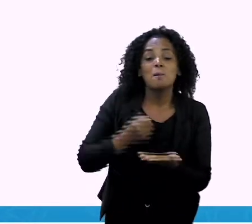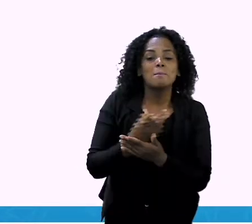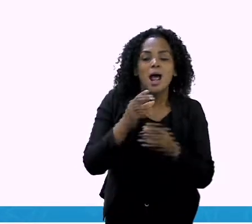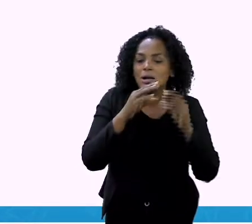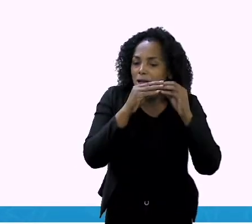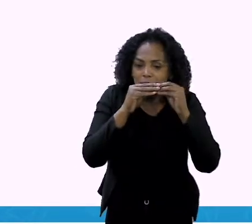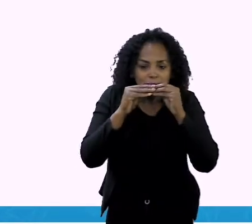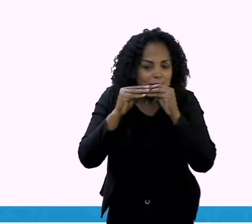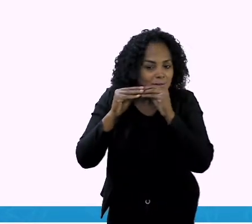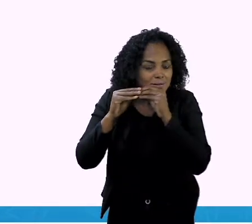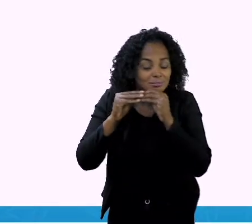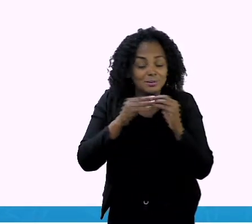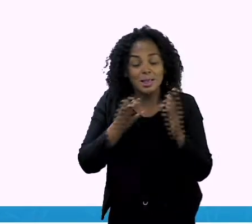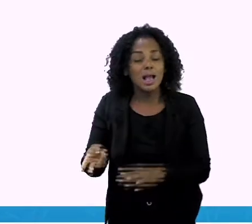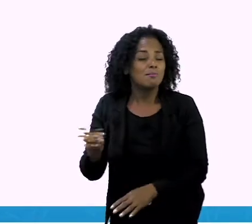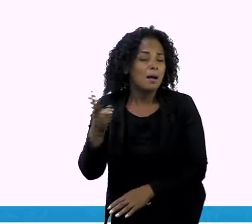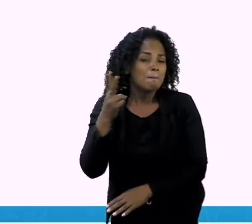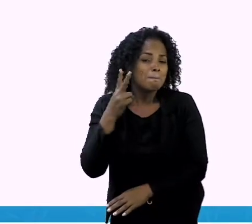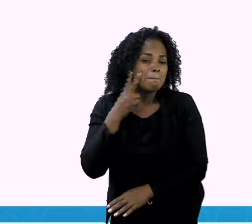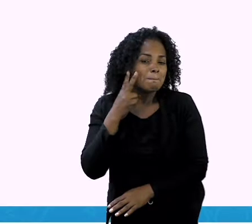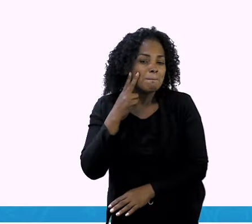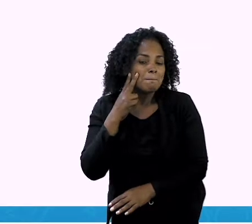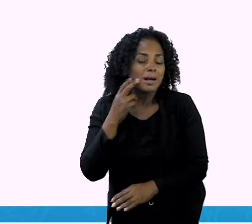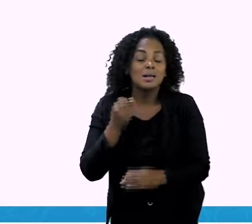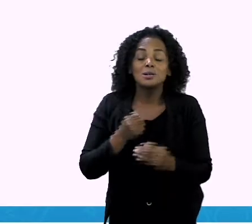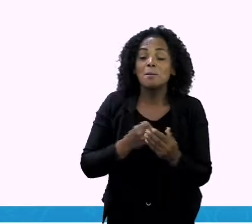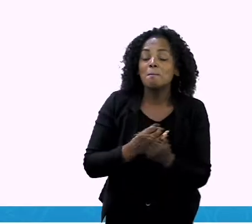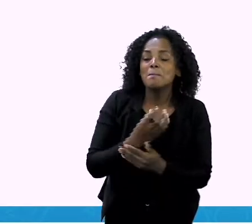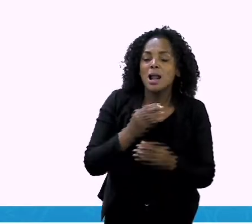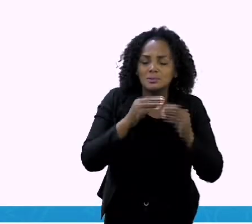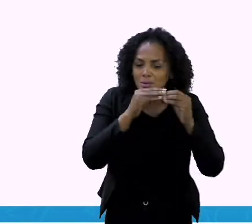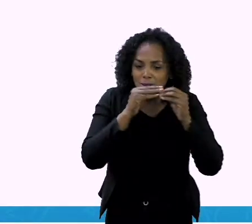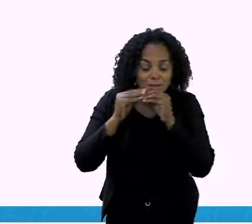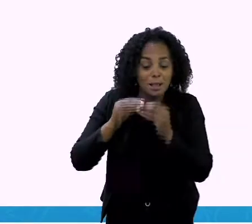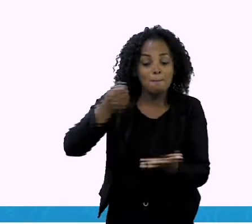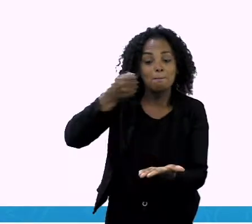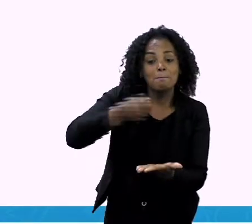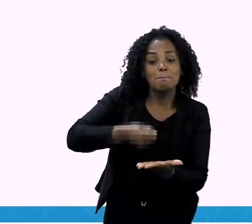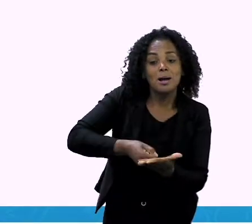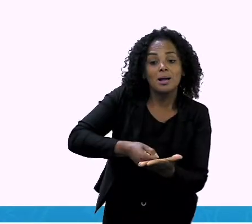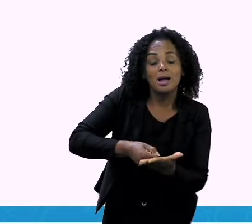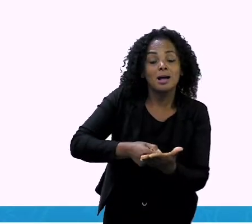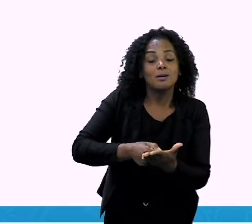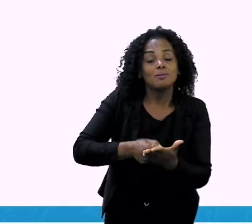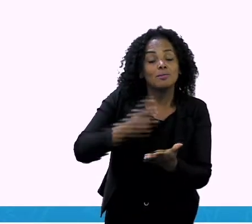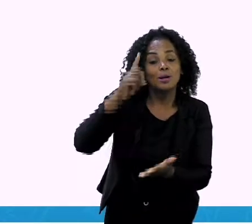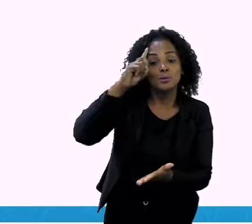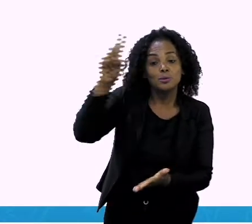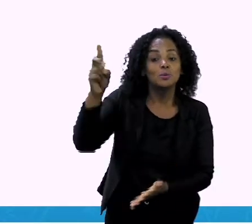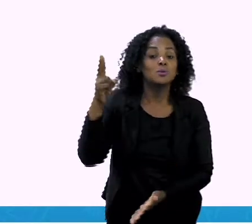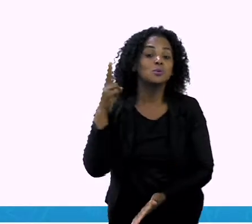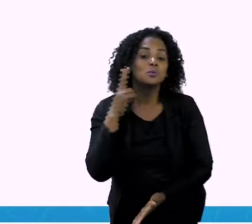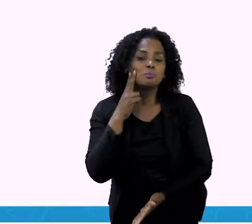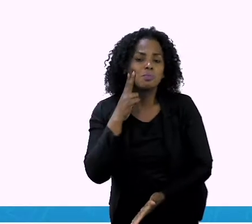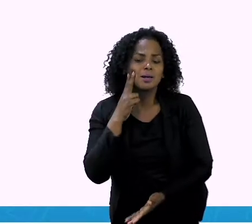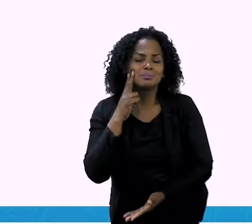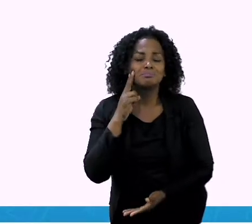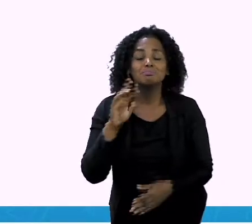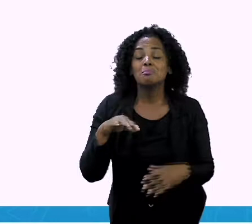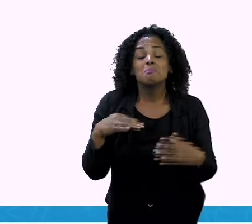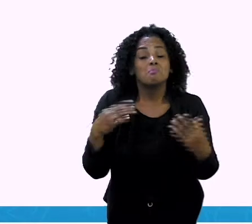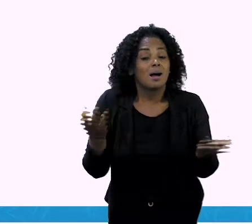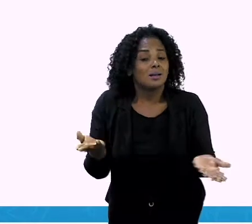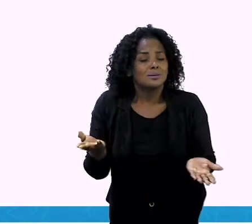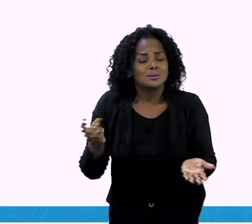lanche. Chegava no bar, comprava um sanduíche e pagava seu Lucas. Mas seu Lucas nunca tinha